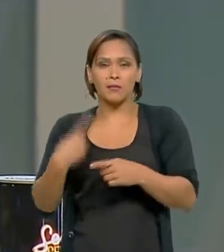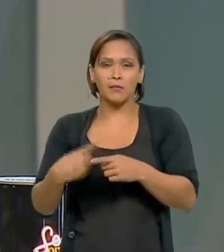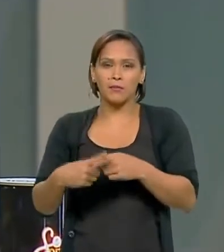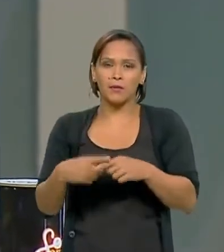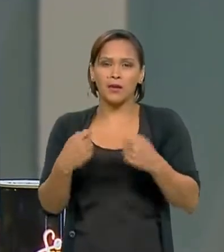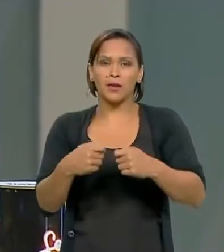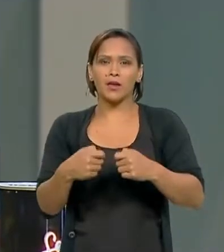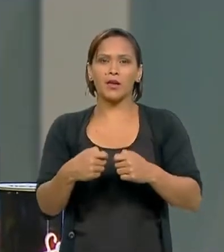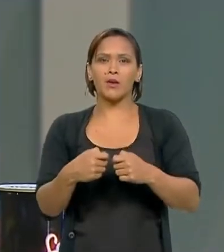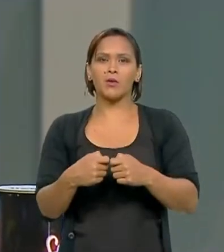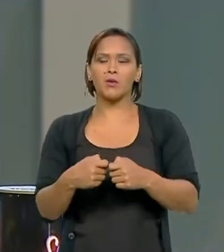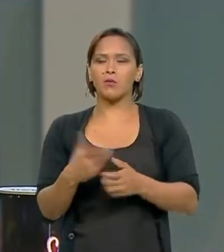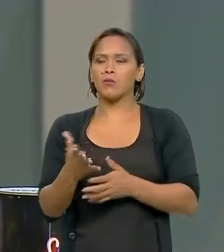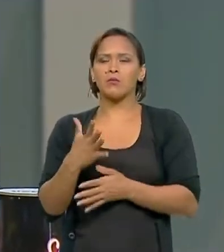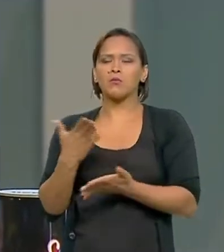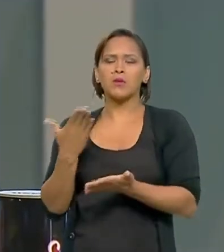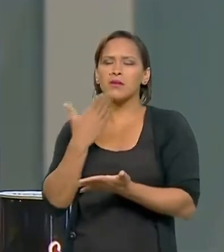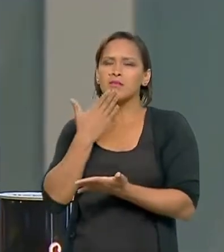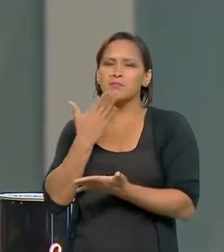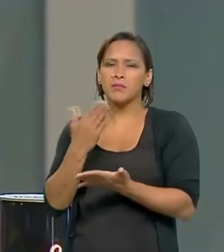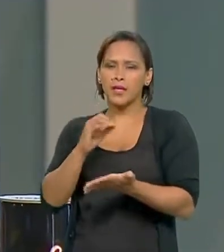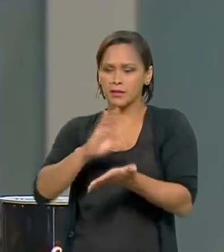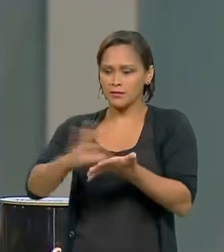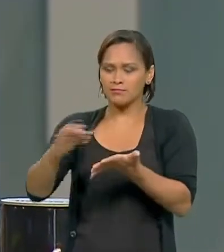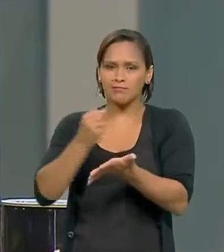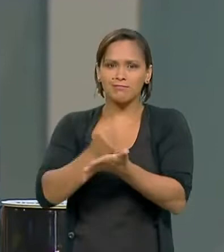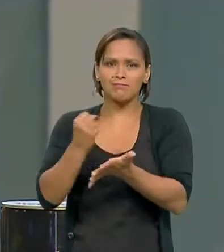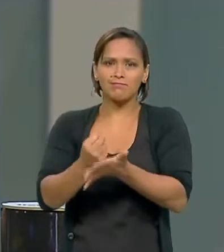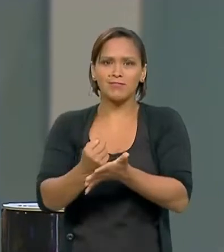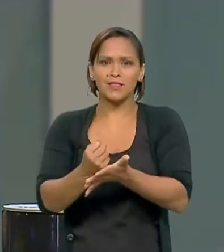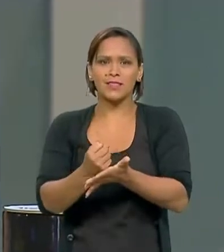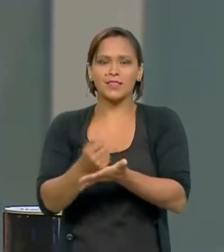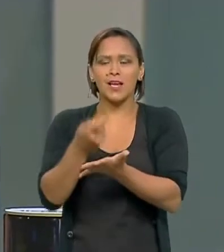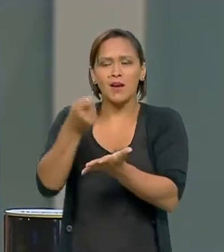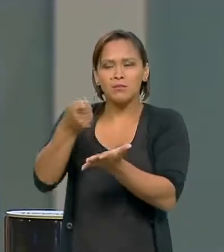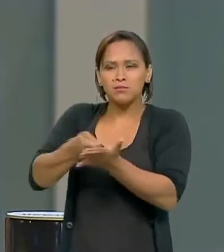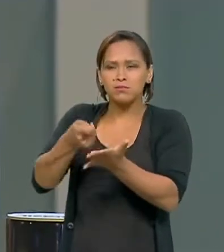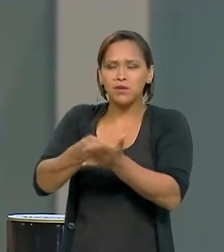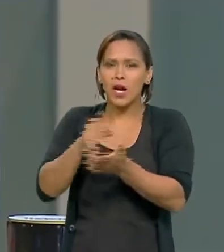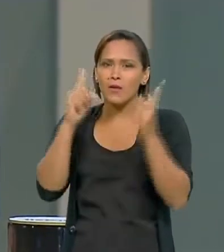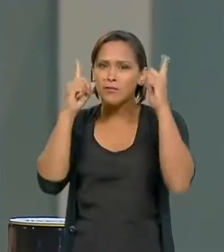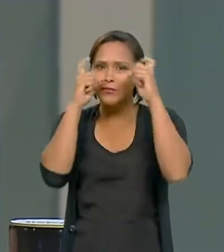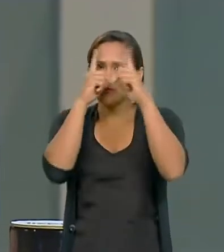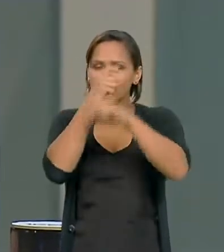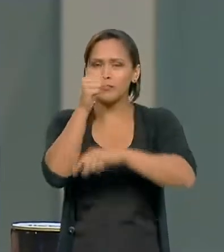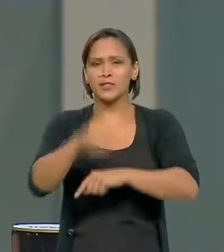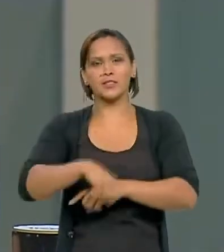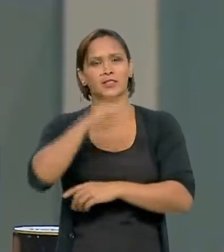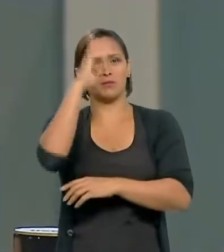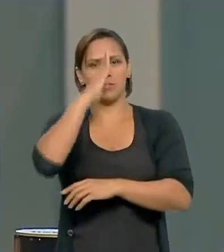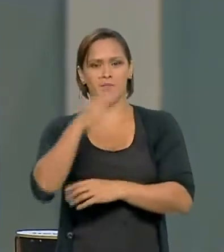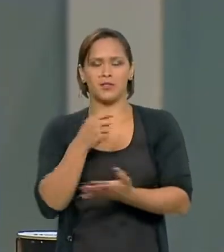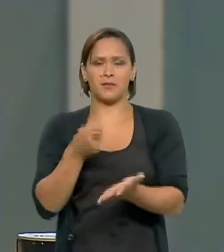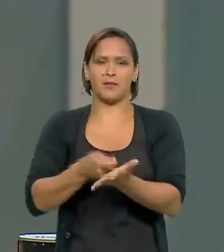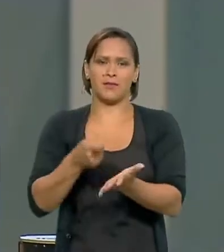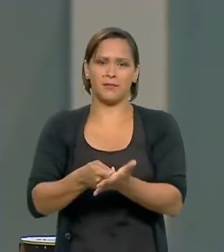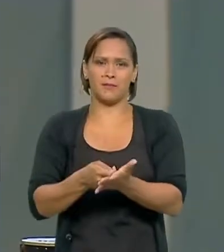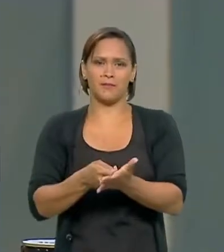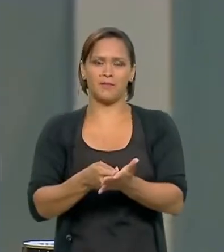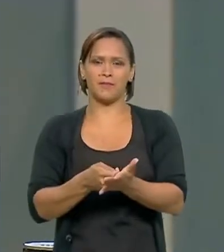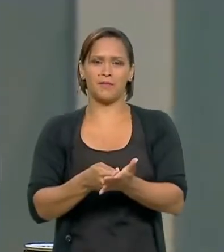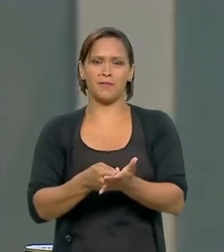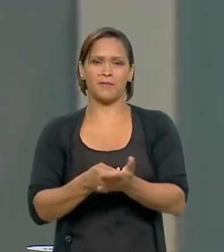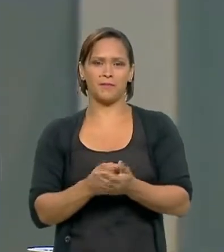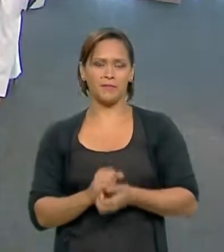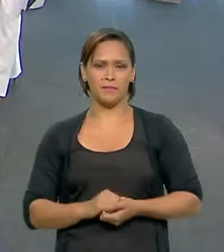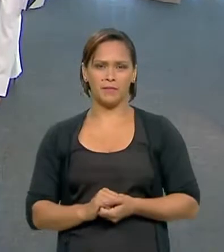as exigências do contrato tornam a compra arriscada para o país que resolve bancar. Temos ainda